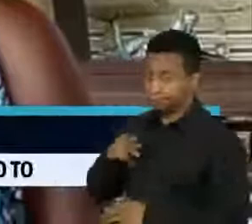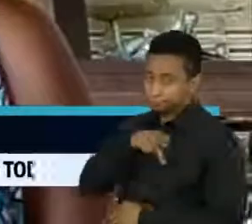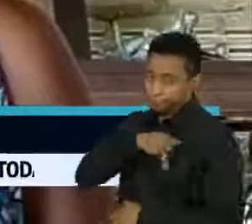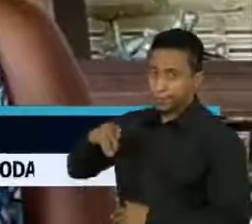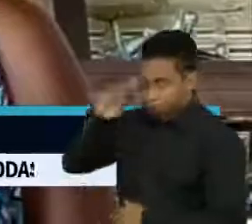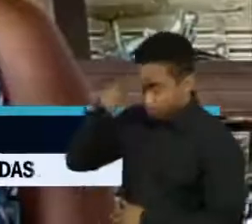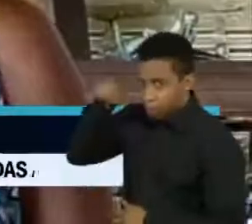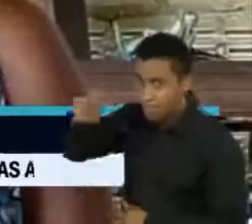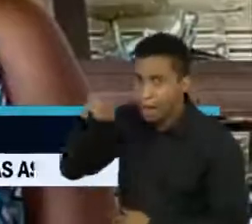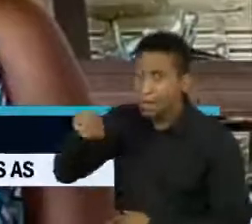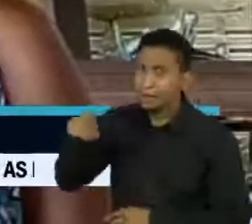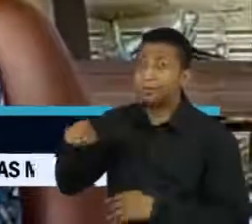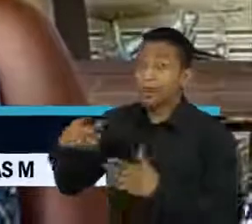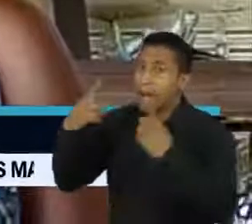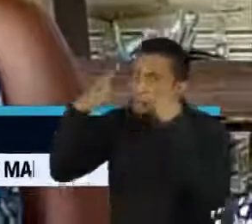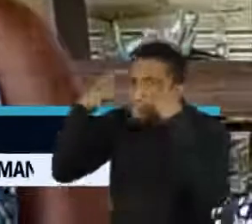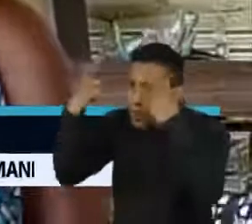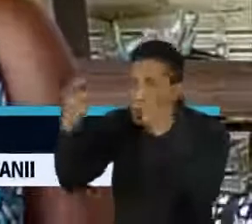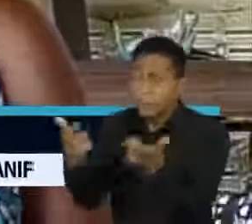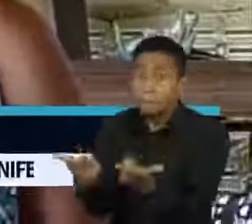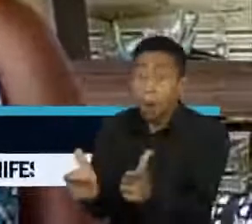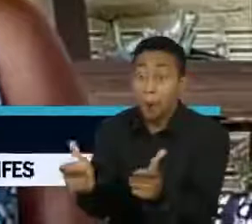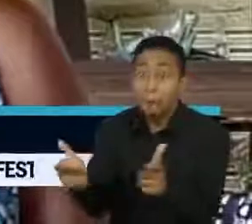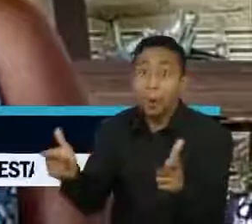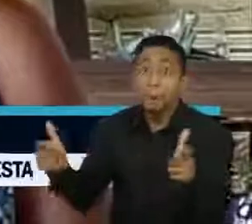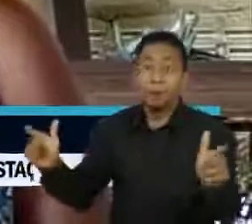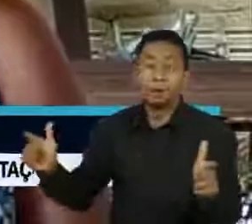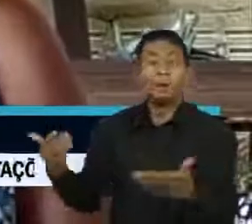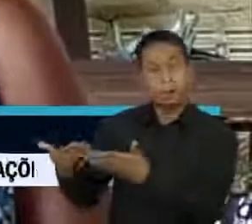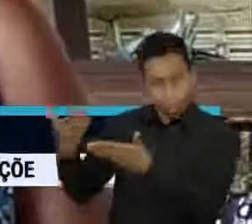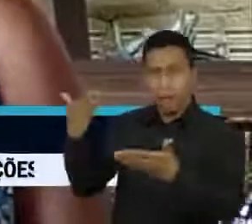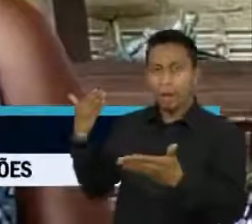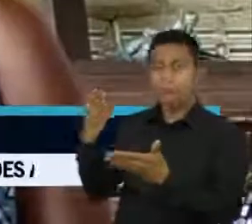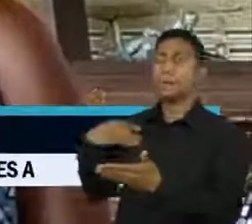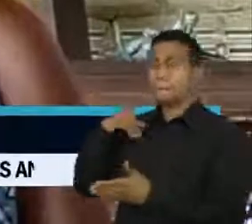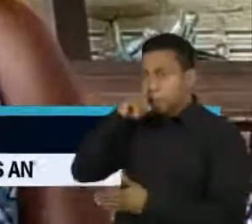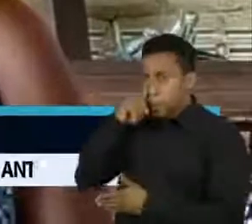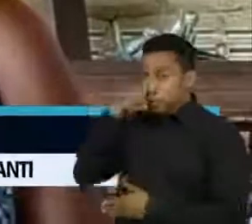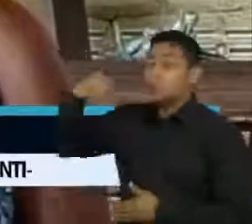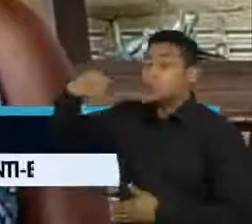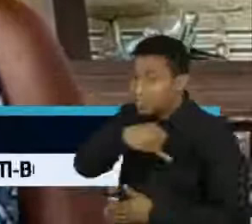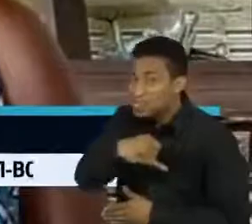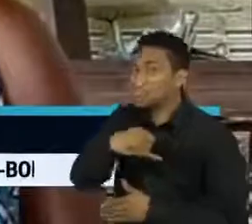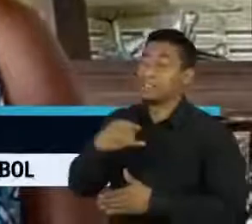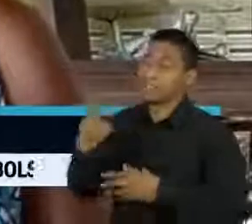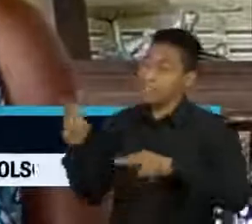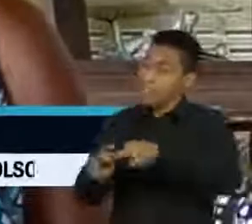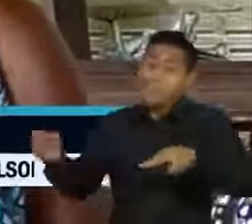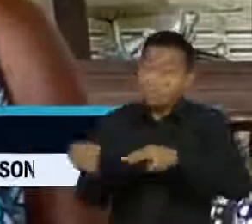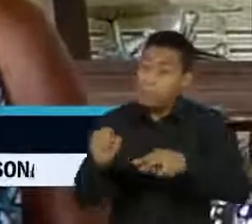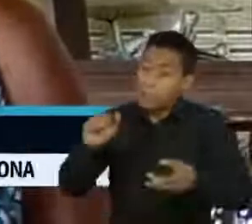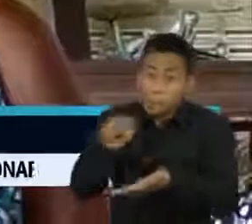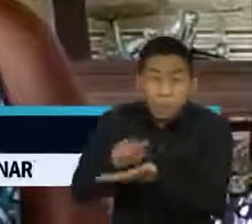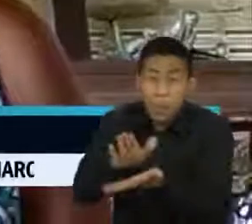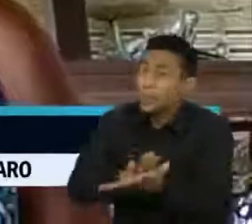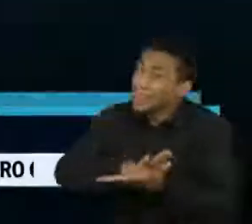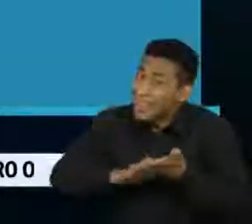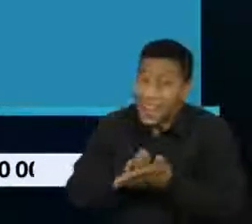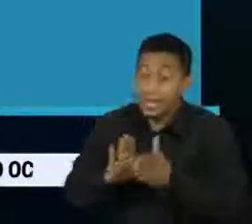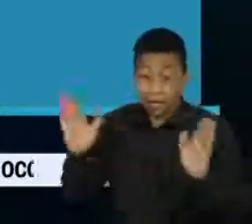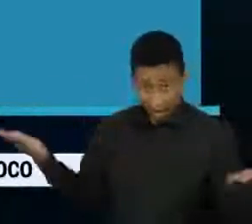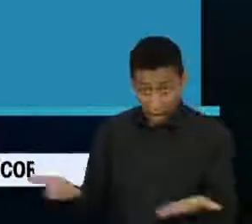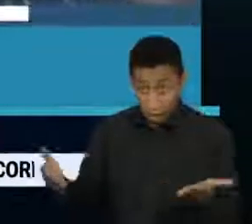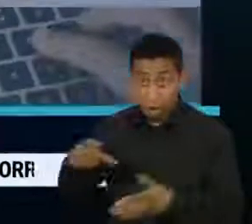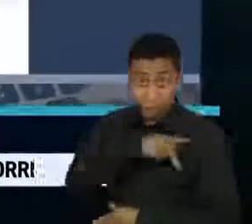essa violência tem se recrudecido. Se já existia uma violência ou uma impunidade, nesse governo é 5 mil vezes pior.